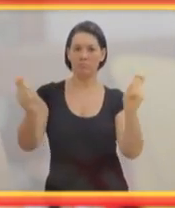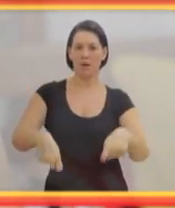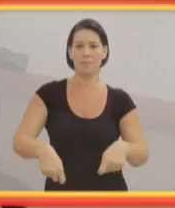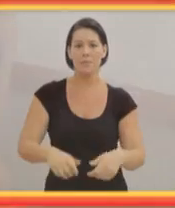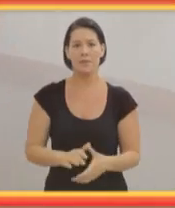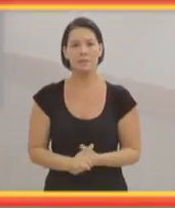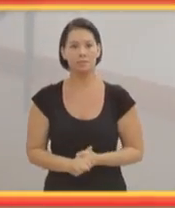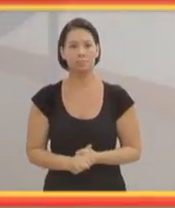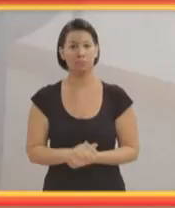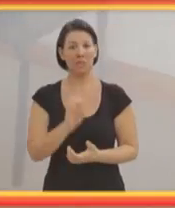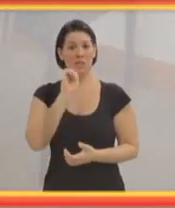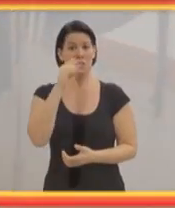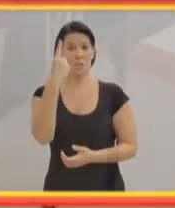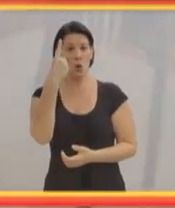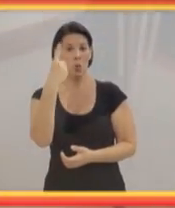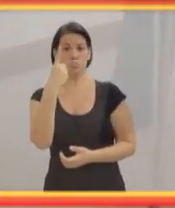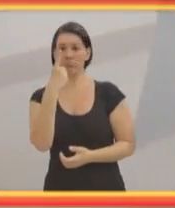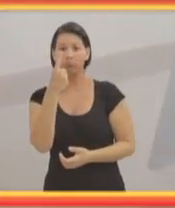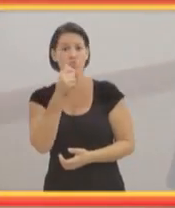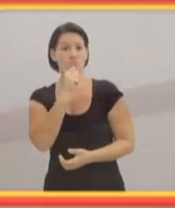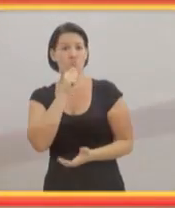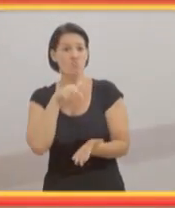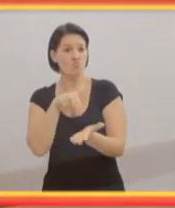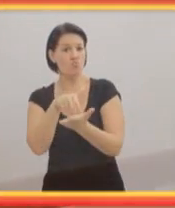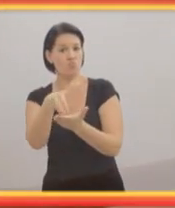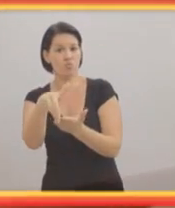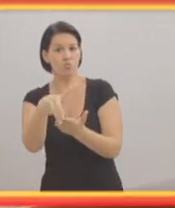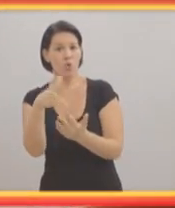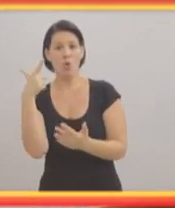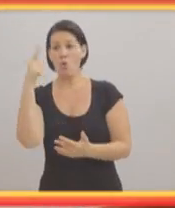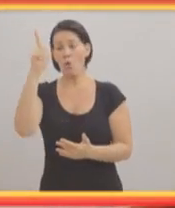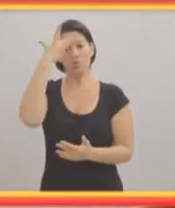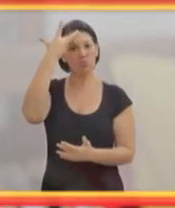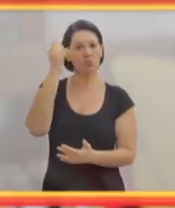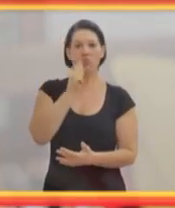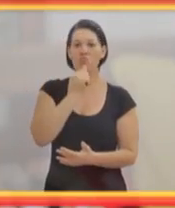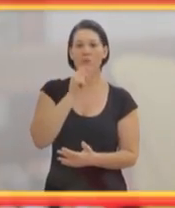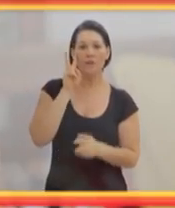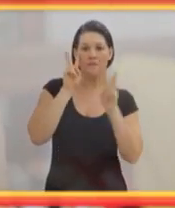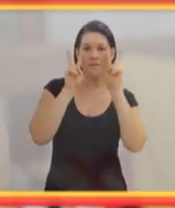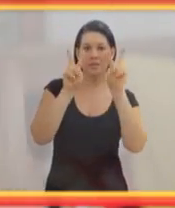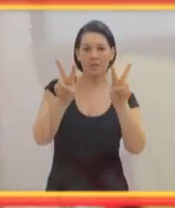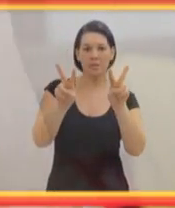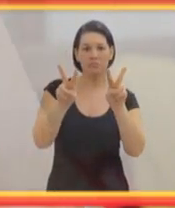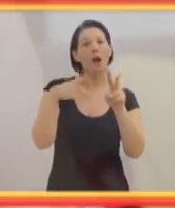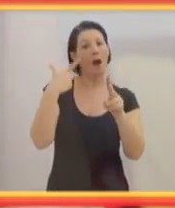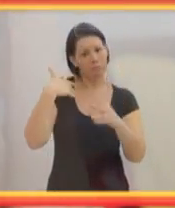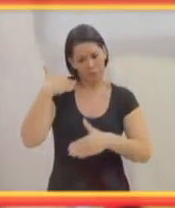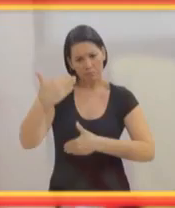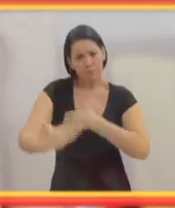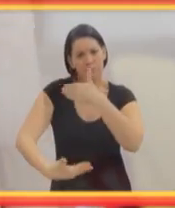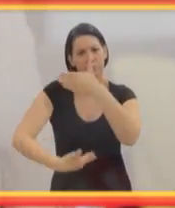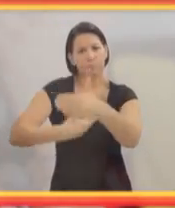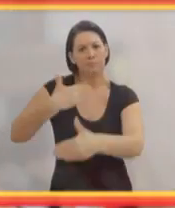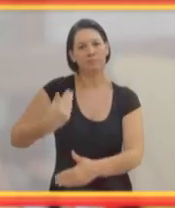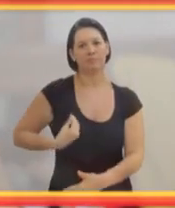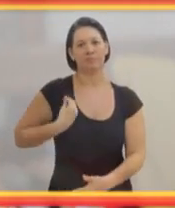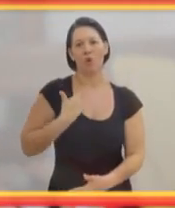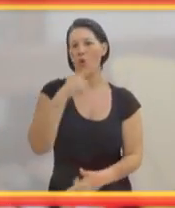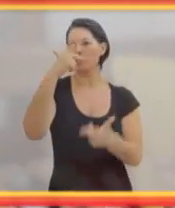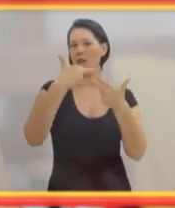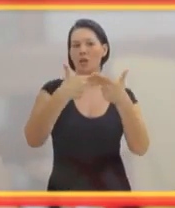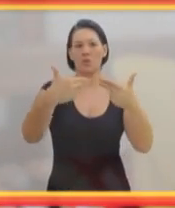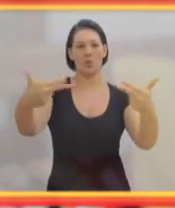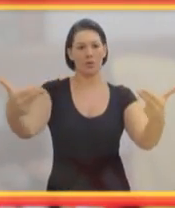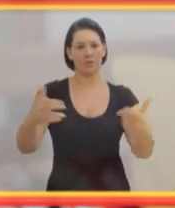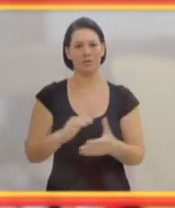mostra-se que nós somos capazes. Só está um sem andar, o outro não tem uma visão, mas já desenvolve outra